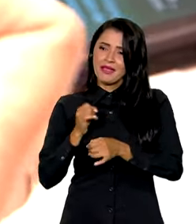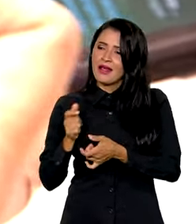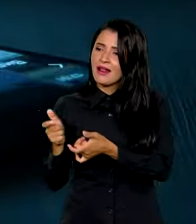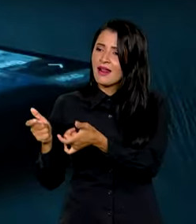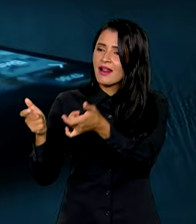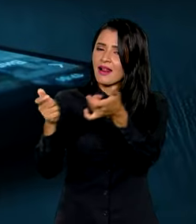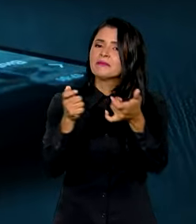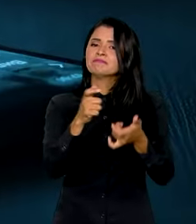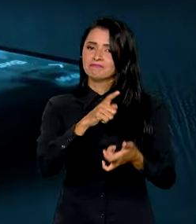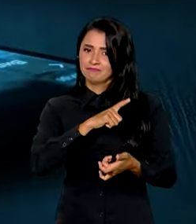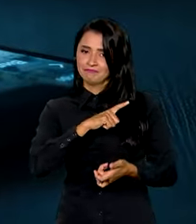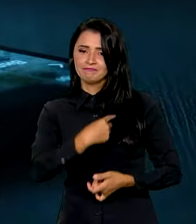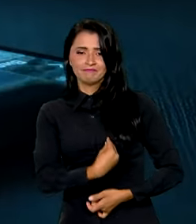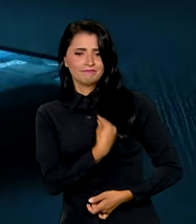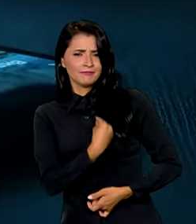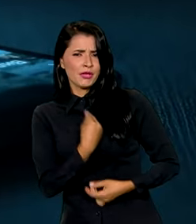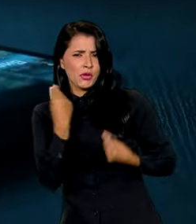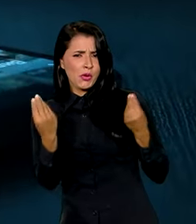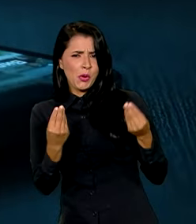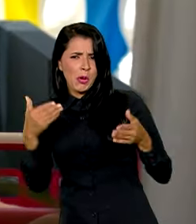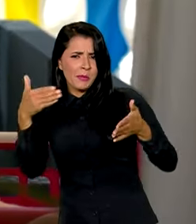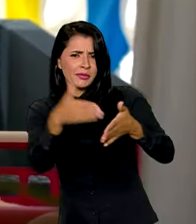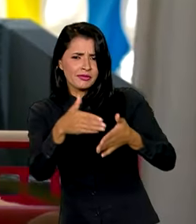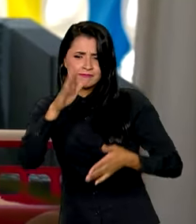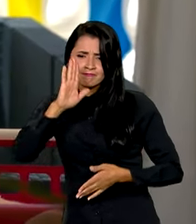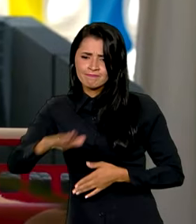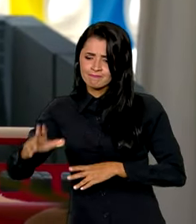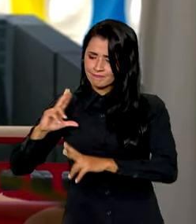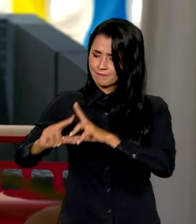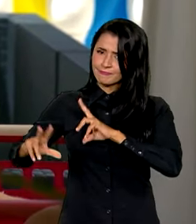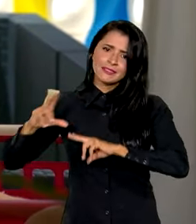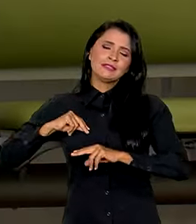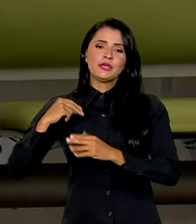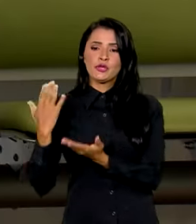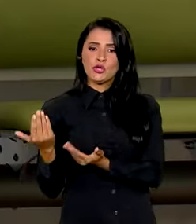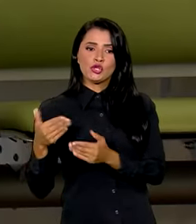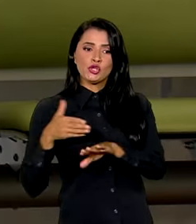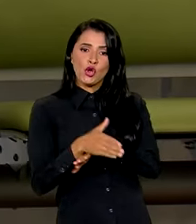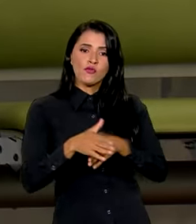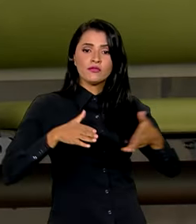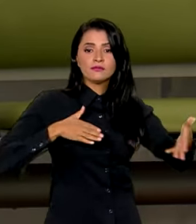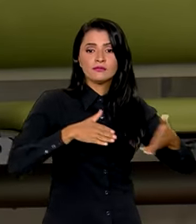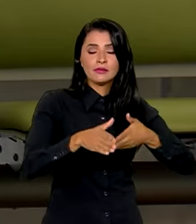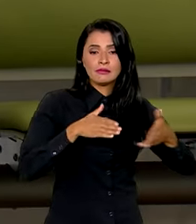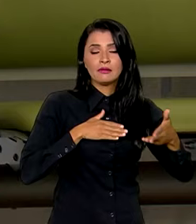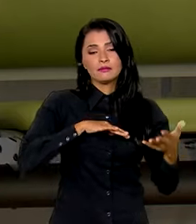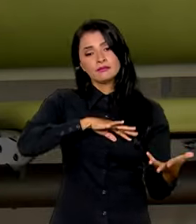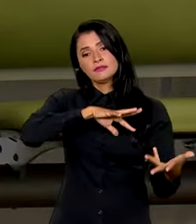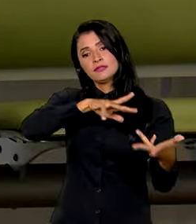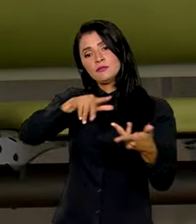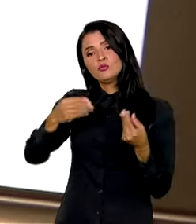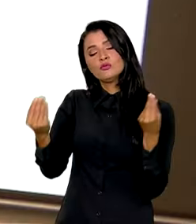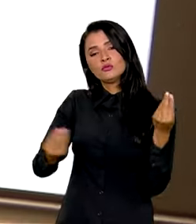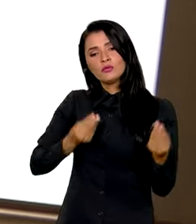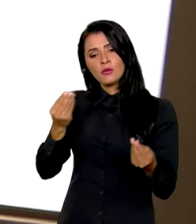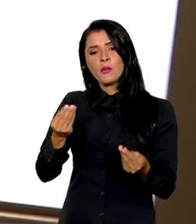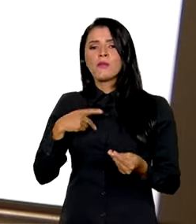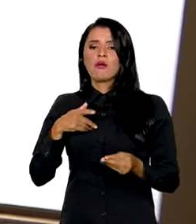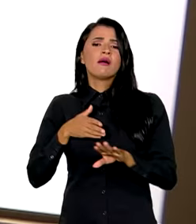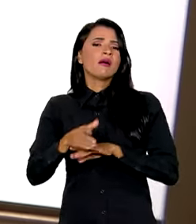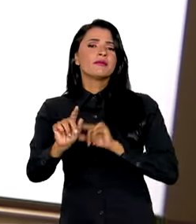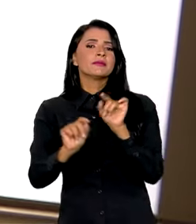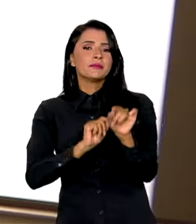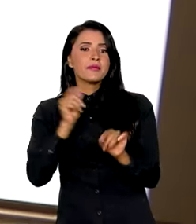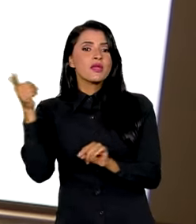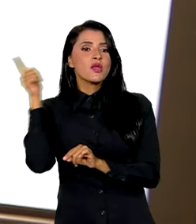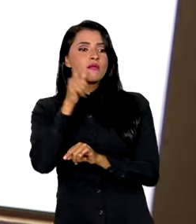parte. E se não tem como impedir que crianças, adolescentes e jovens tenham acesso ao mundo digital, A saída